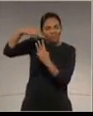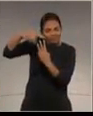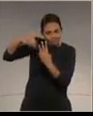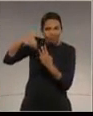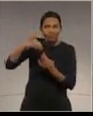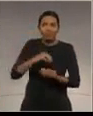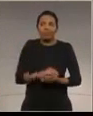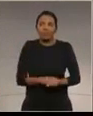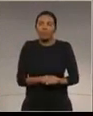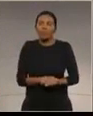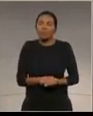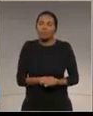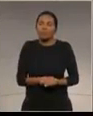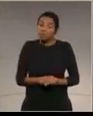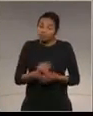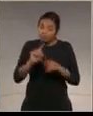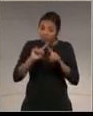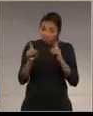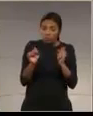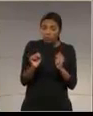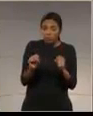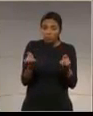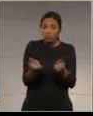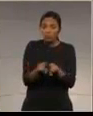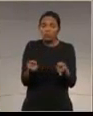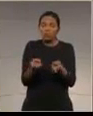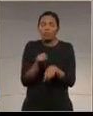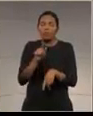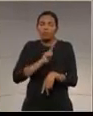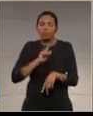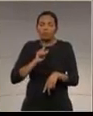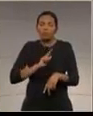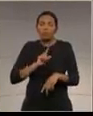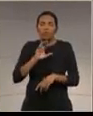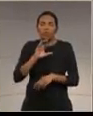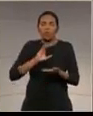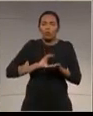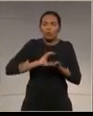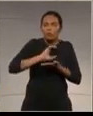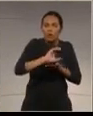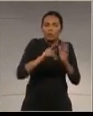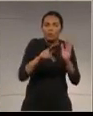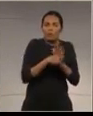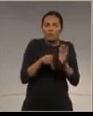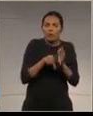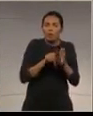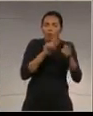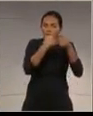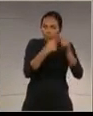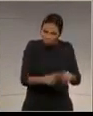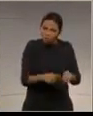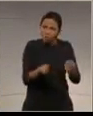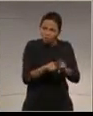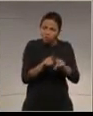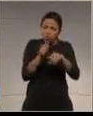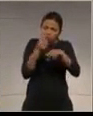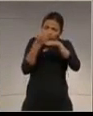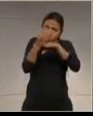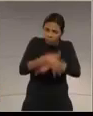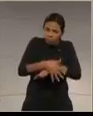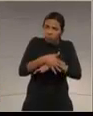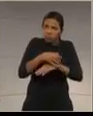no caso em concessão das cataratas do Iguaçu, caso não haja um entendimento do Estado,